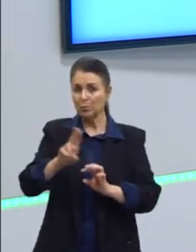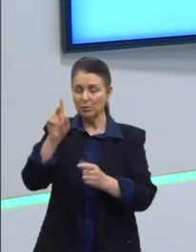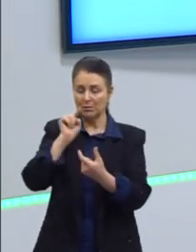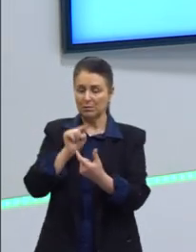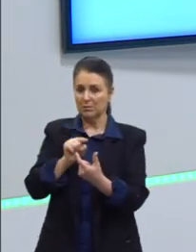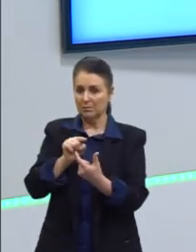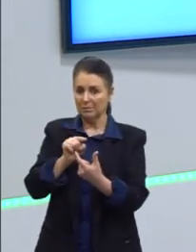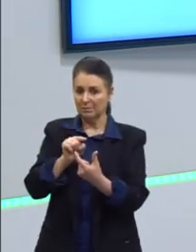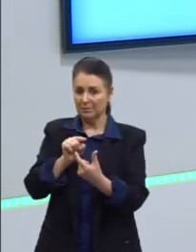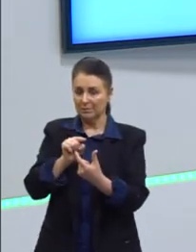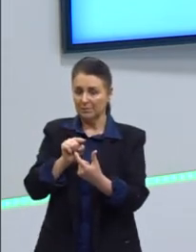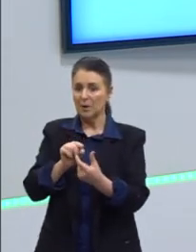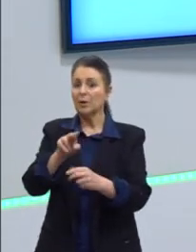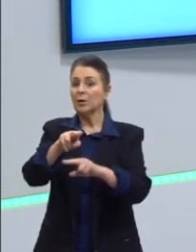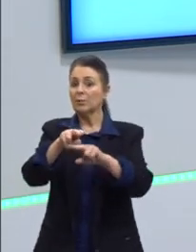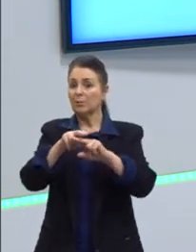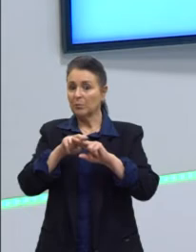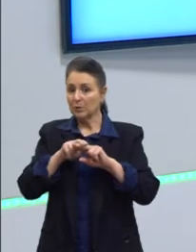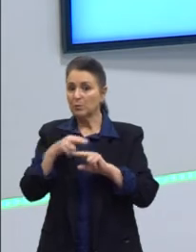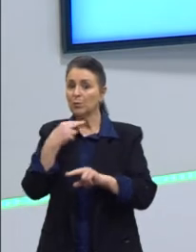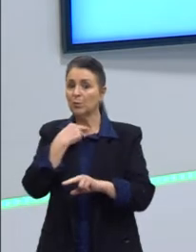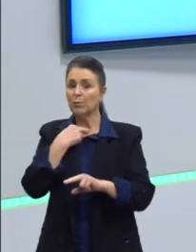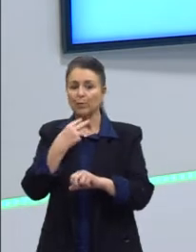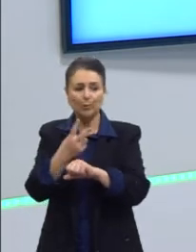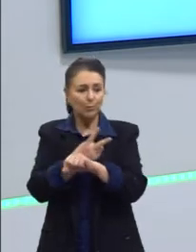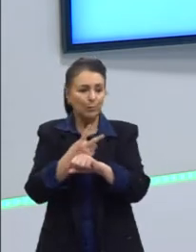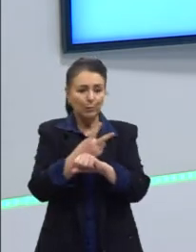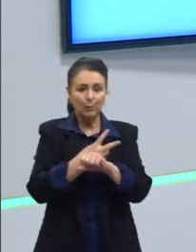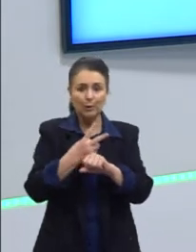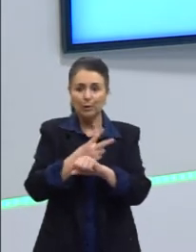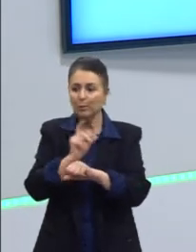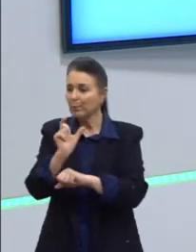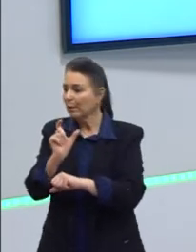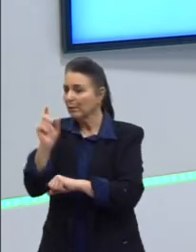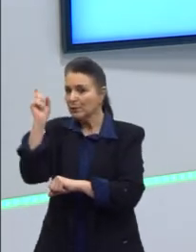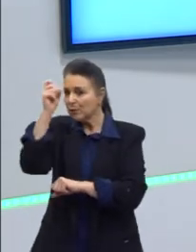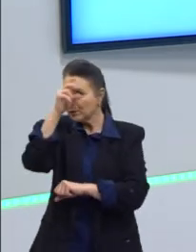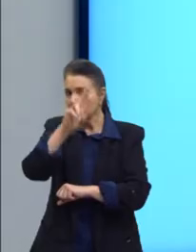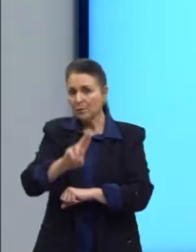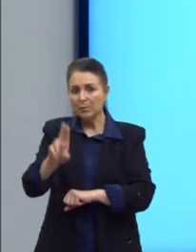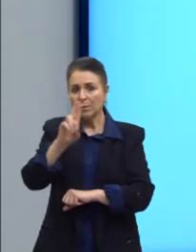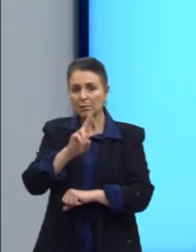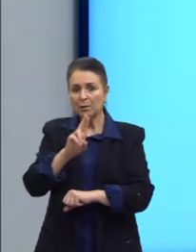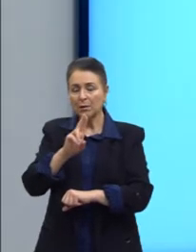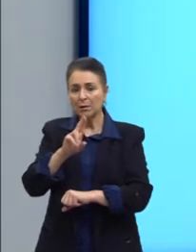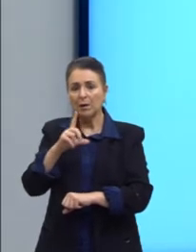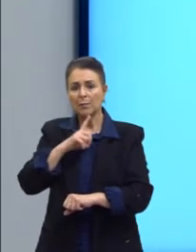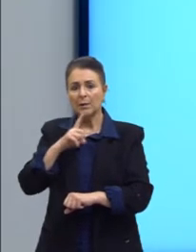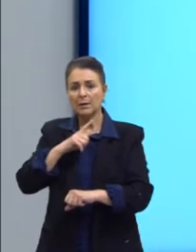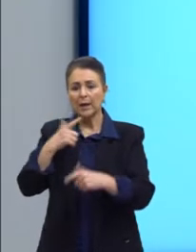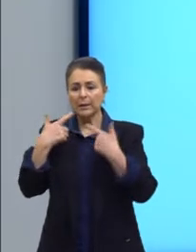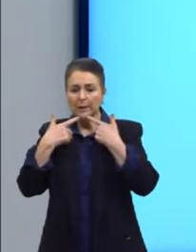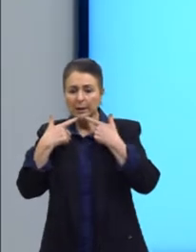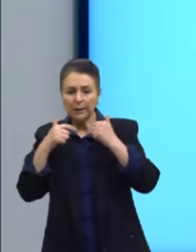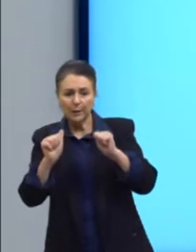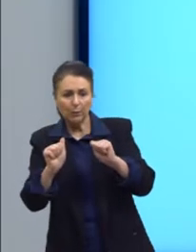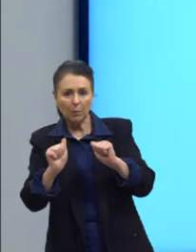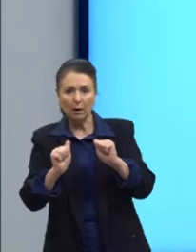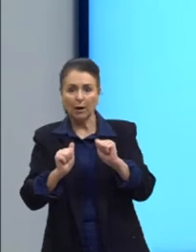Certo? Então, é por isso que a gente não pode procurar as palavras difíceis para chegar nessa língua normativa.